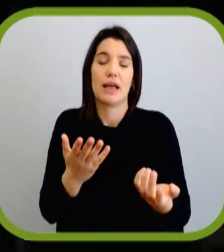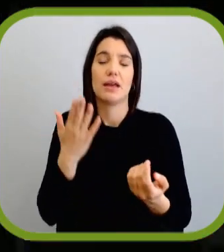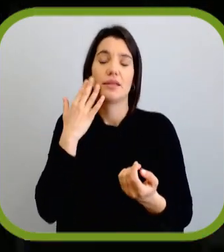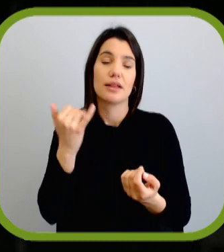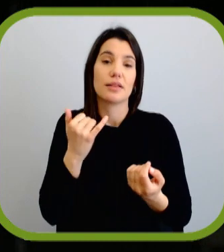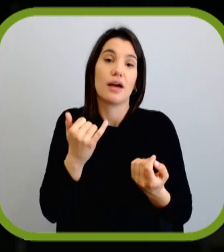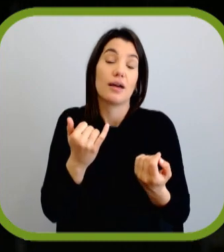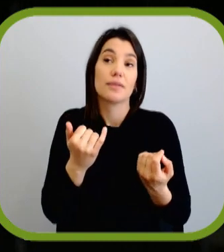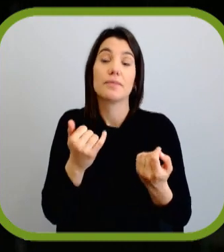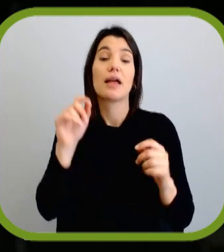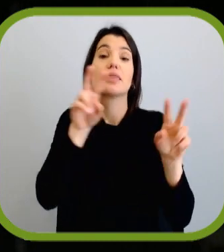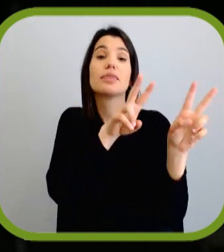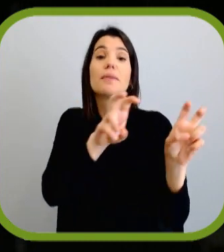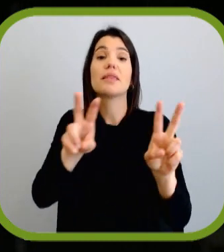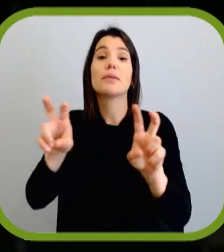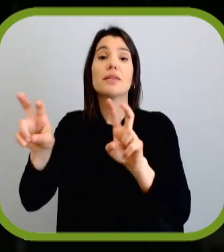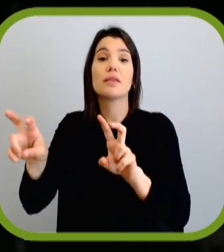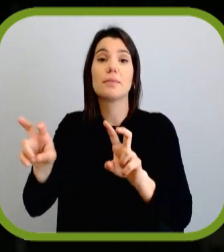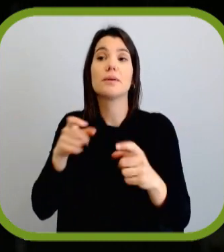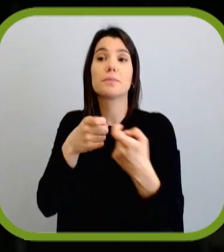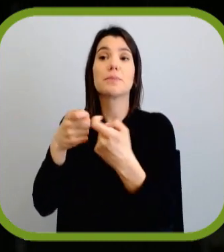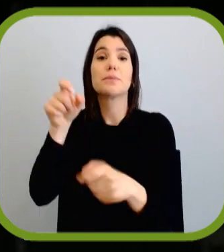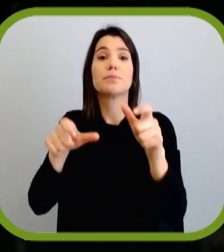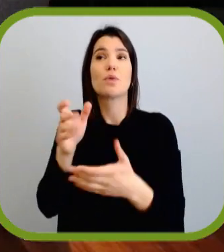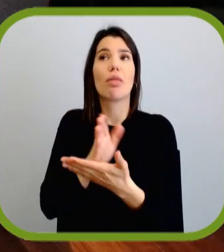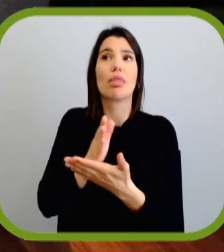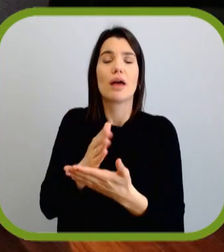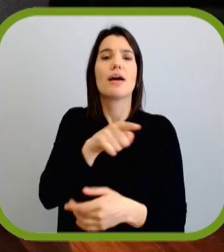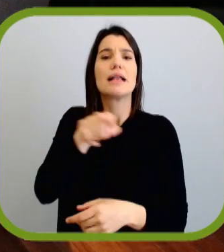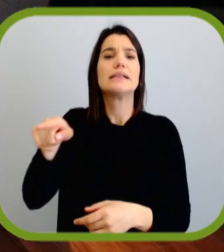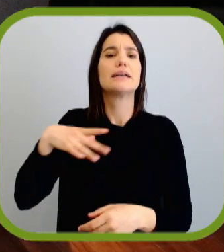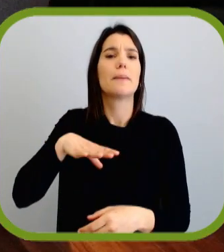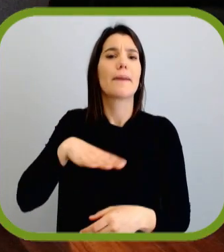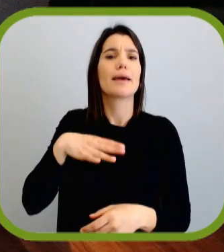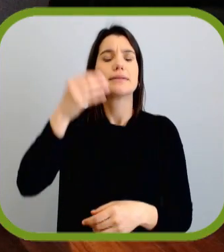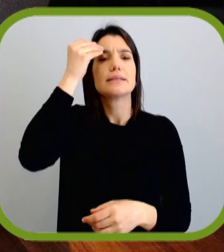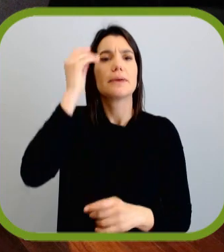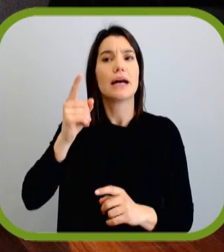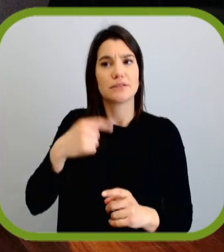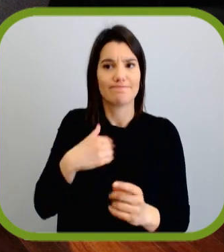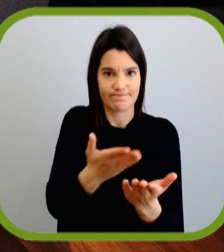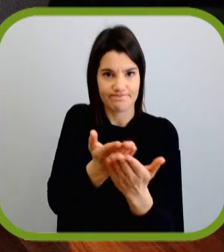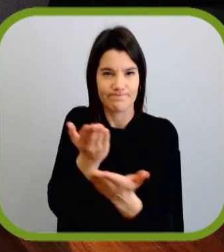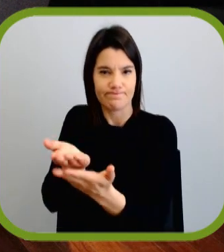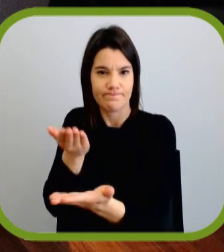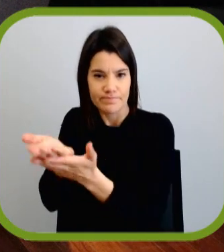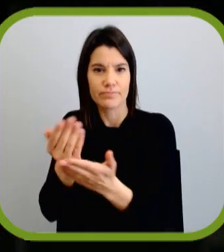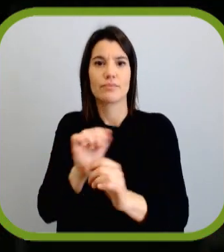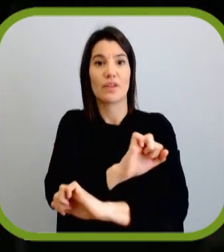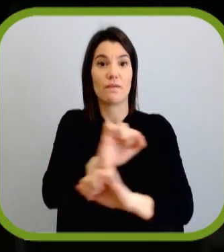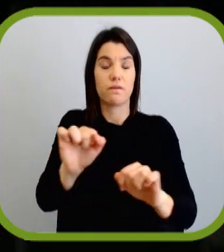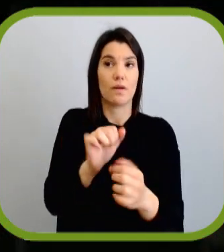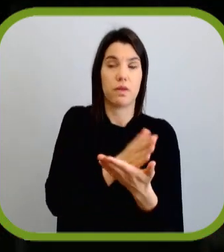os temas que mobilizam os eleitores indecisos, é procurar encontrar uma resposta para as suas